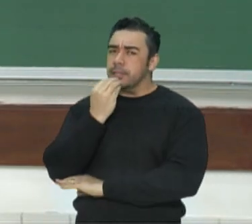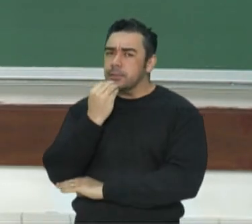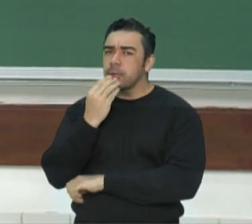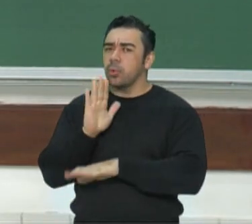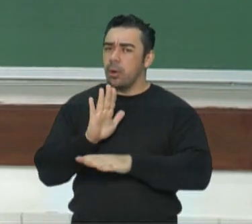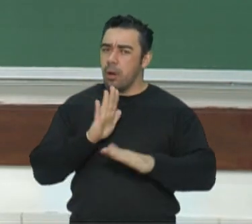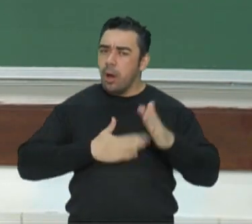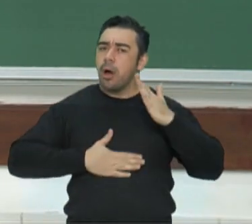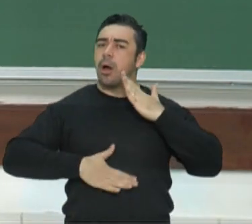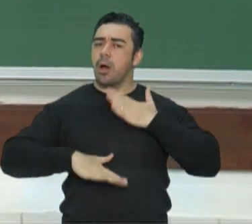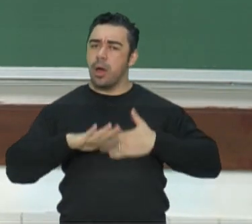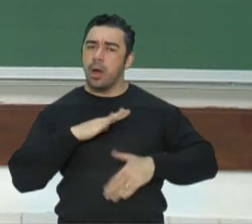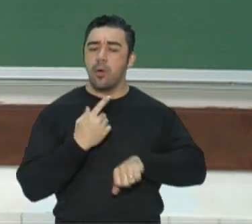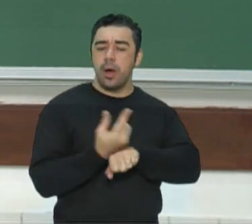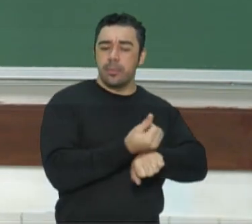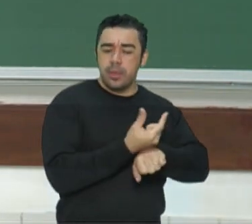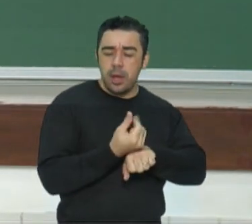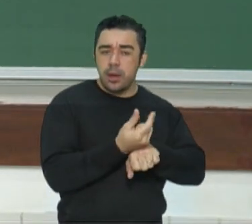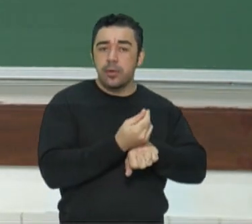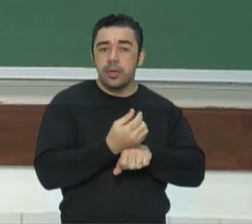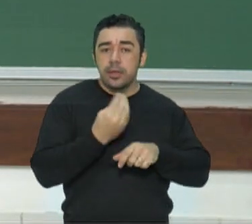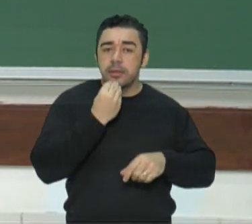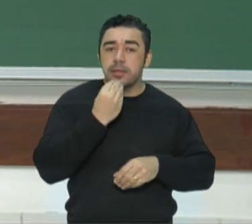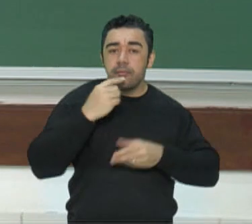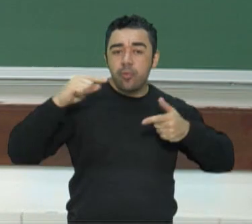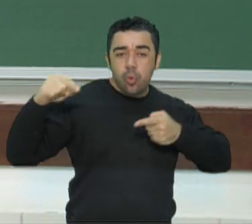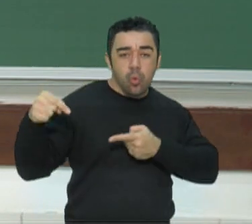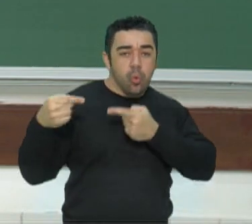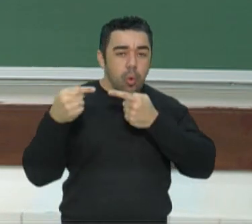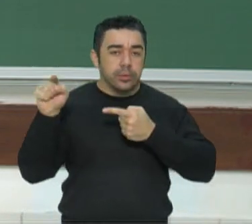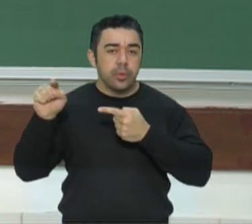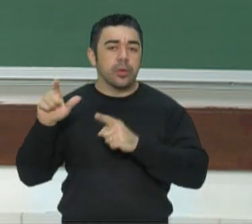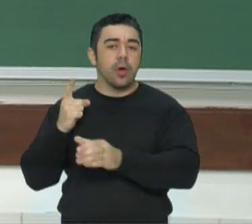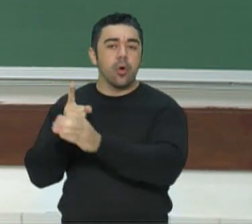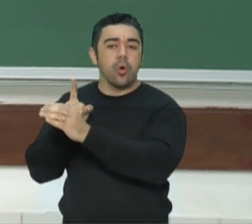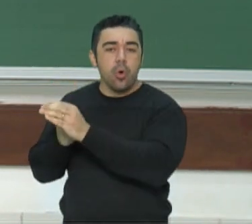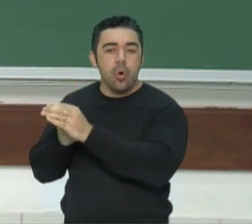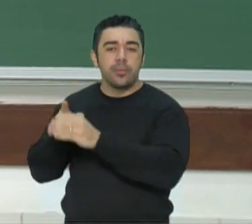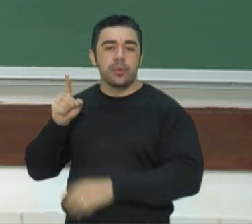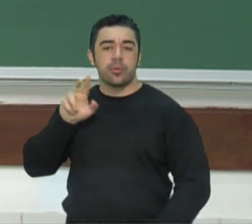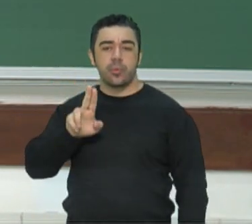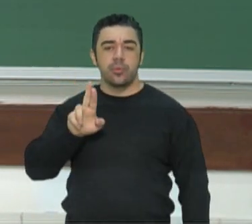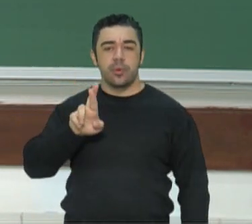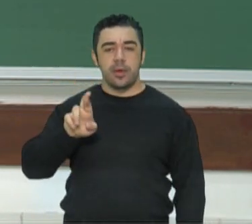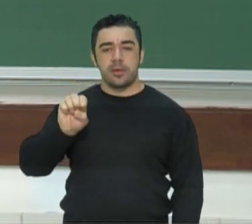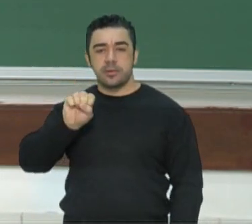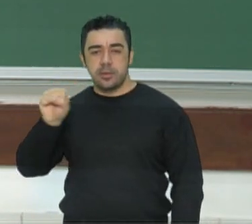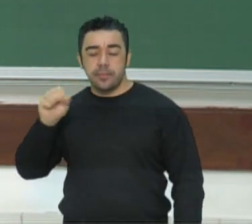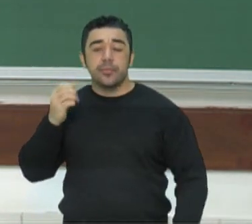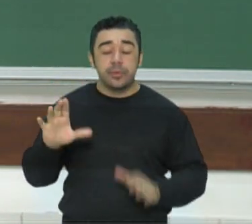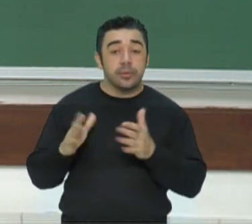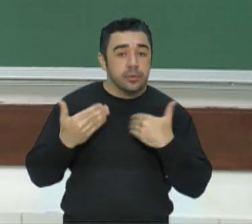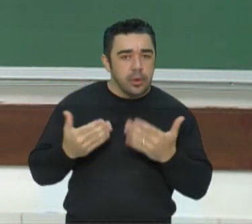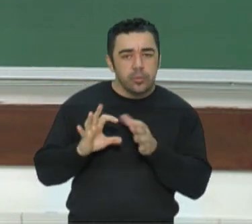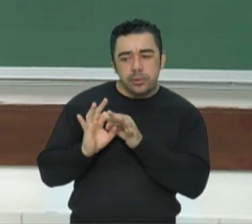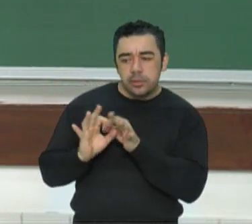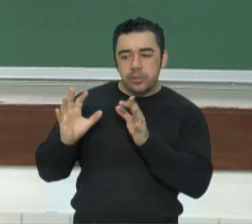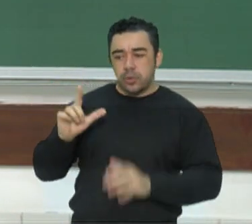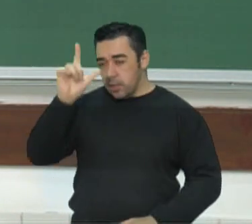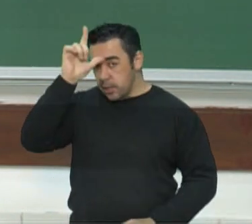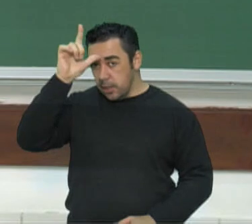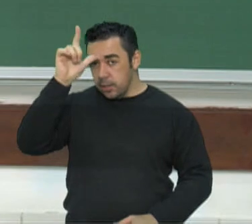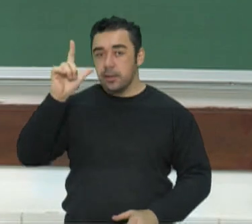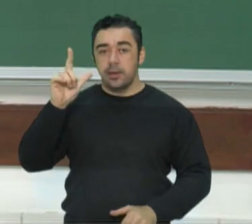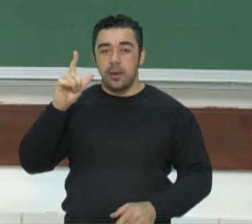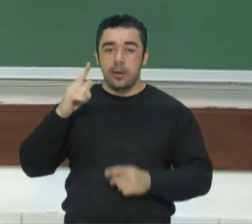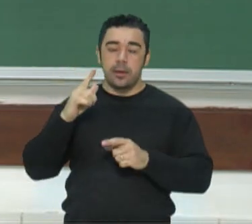contra o socialismo soviético. Então, vamos deixar o Hitler ter algum espaço para que ele possa se defender do crescimento da